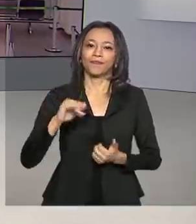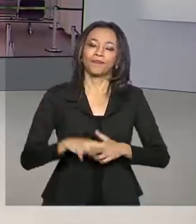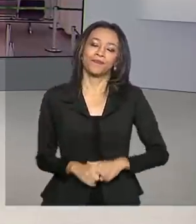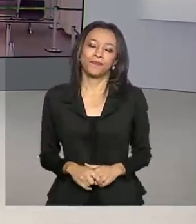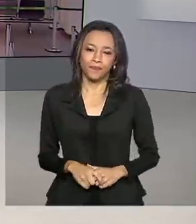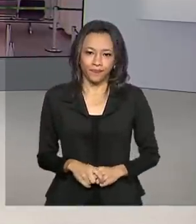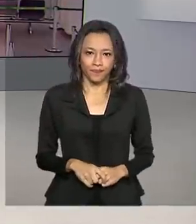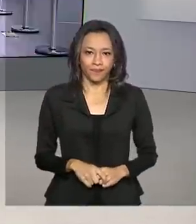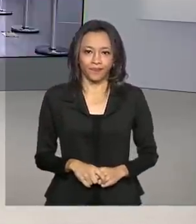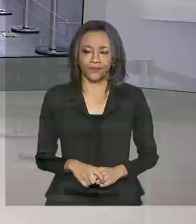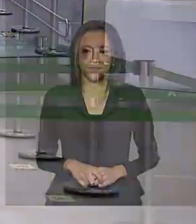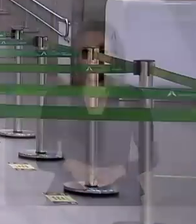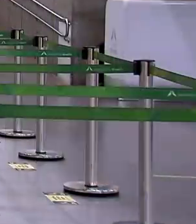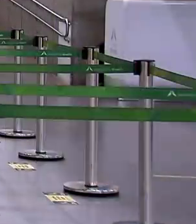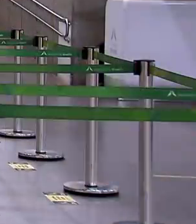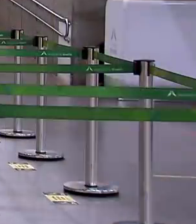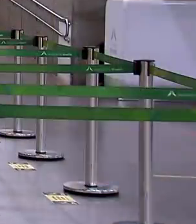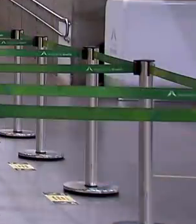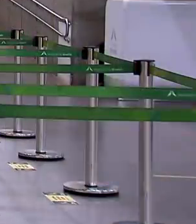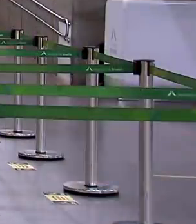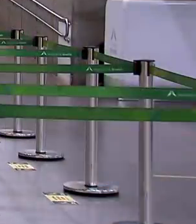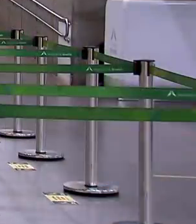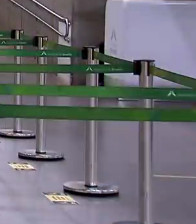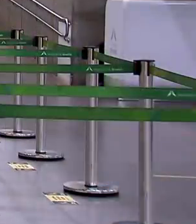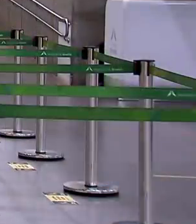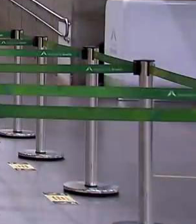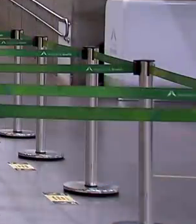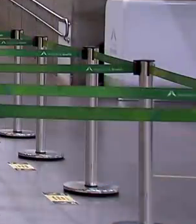tchau. Tchau, tchau.